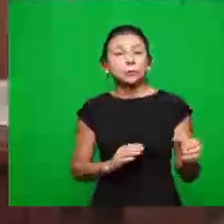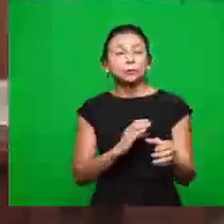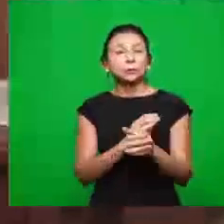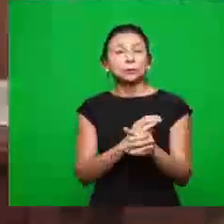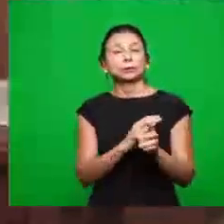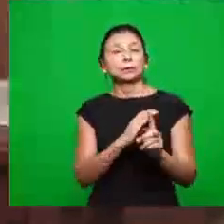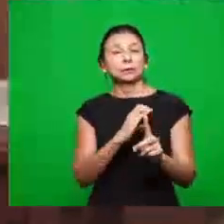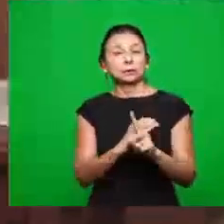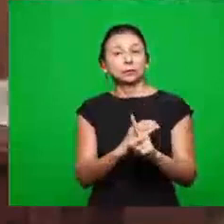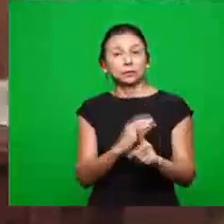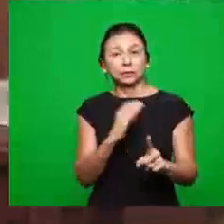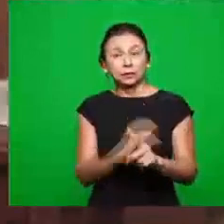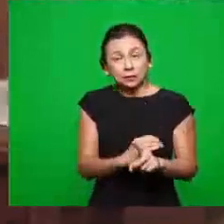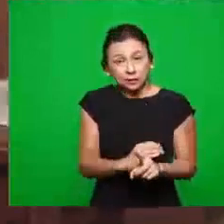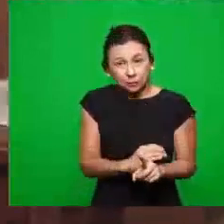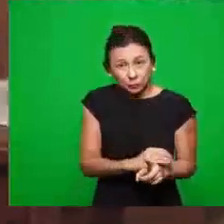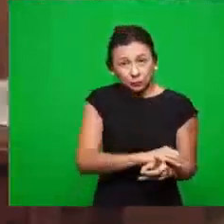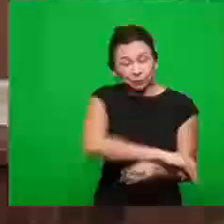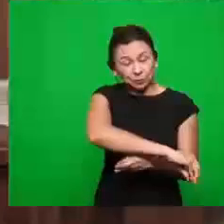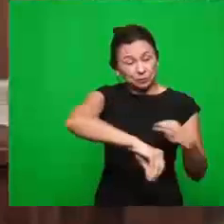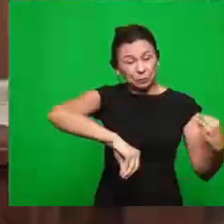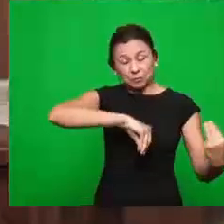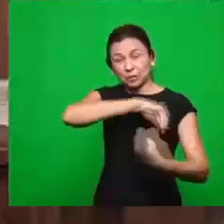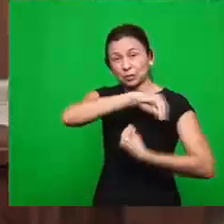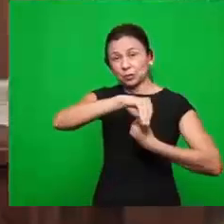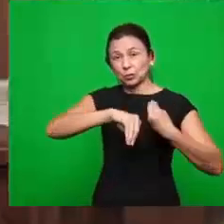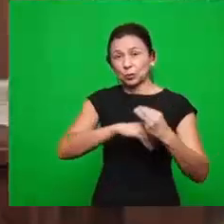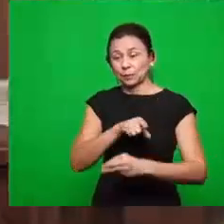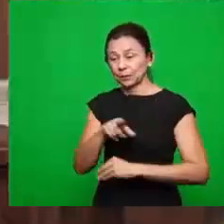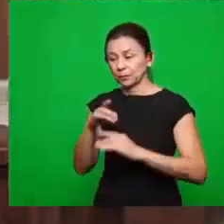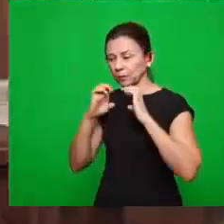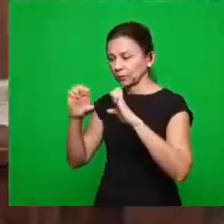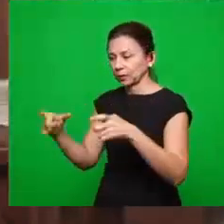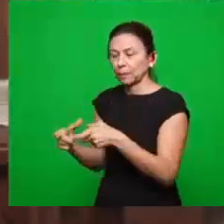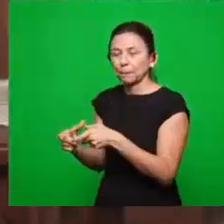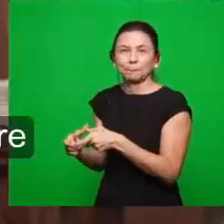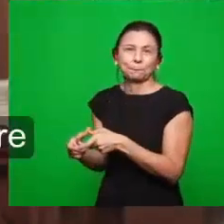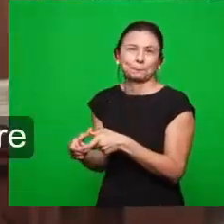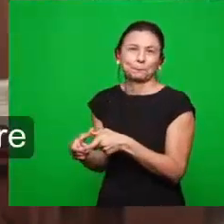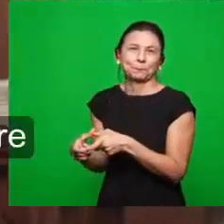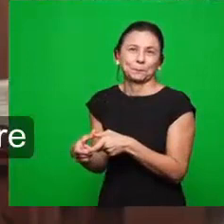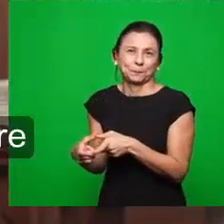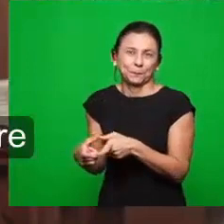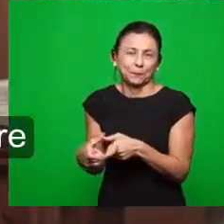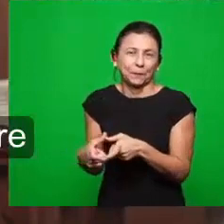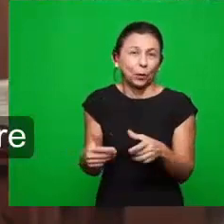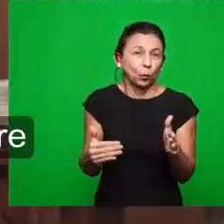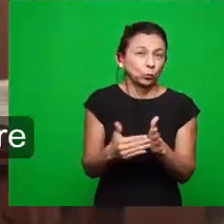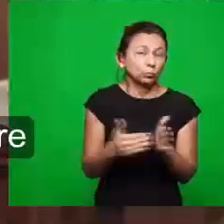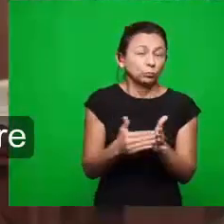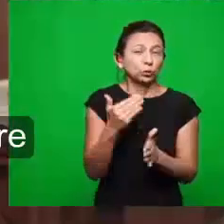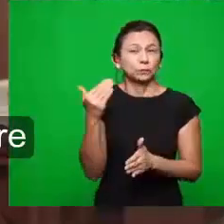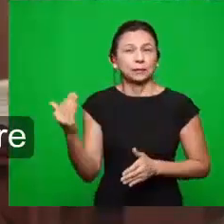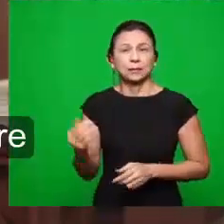sobrou foi um evangelho pequeno, mas de testemunho de fé. Então, por isso, ele diz assim, as últimas obras,